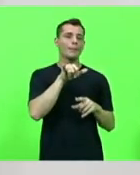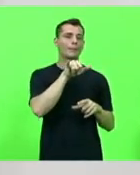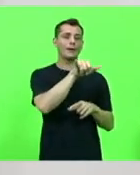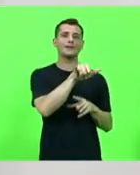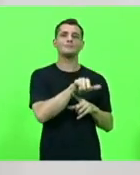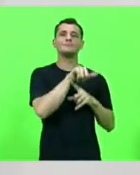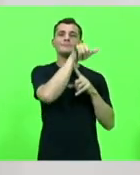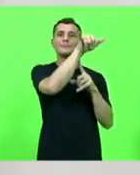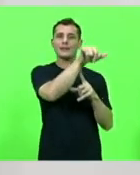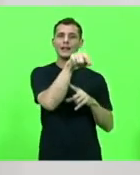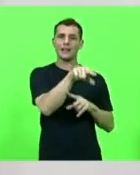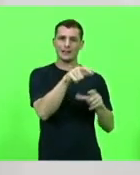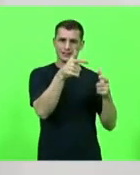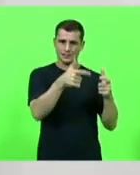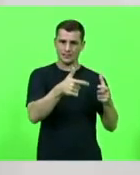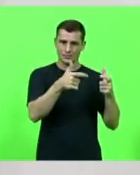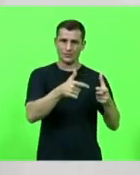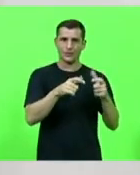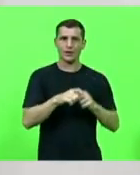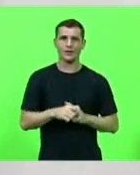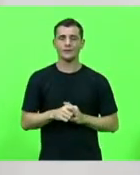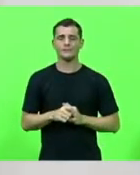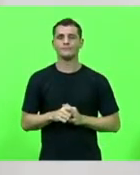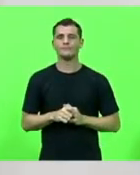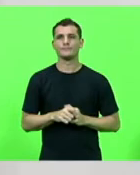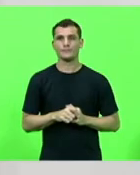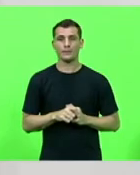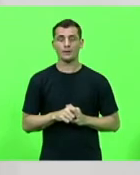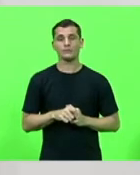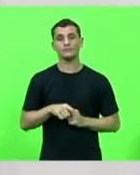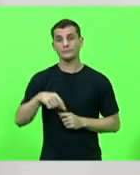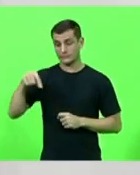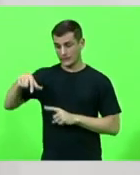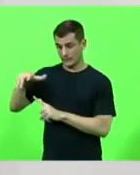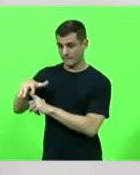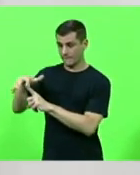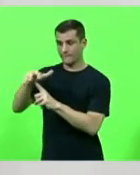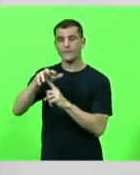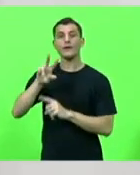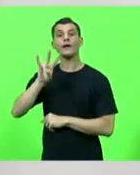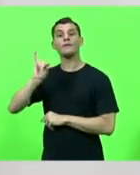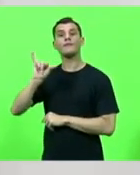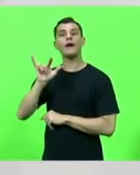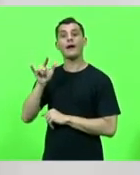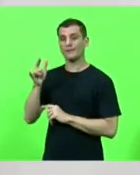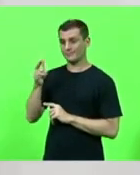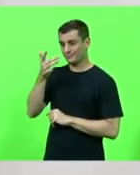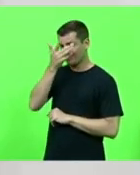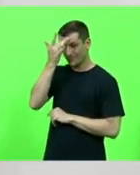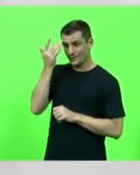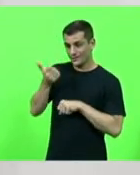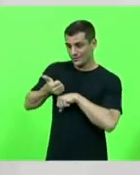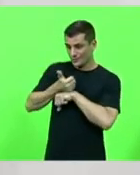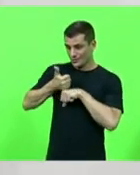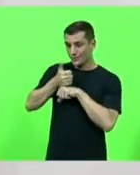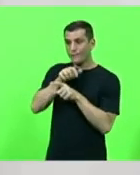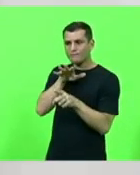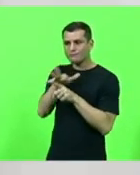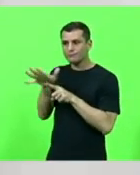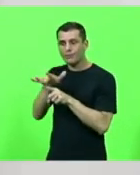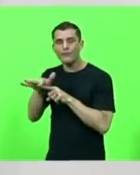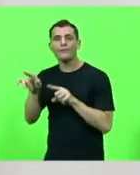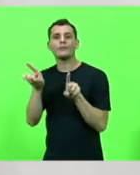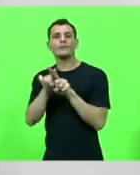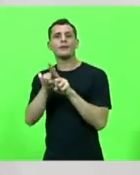edição da Expo Defense A feira reunirá profissionais das áreas de defesa autoridades civis e